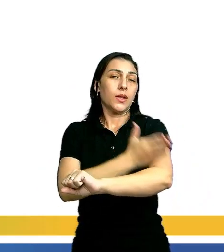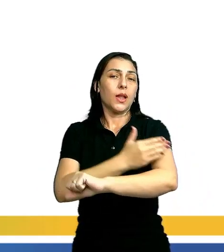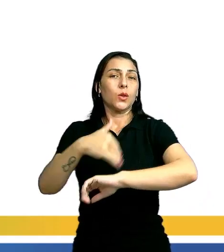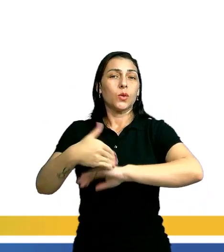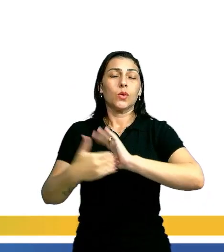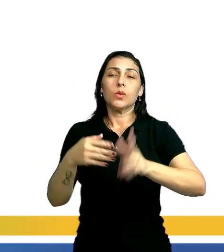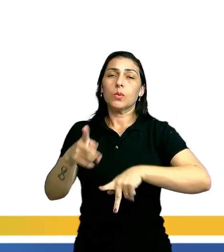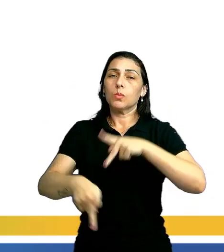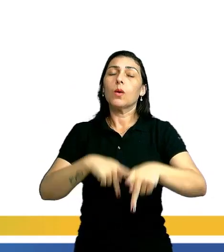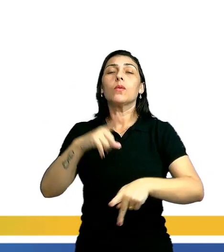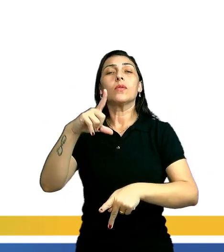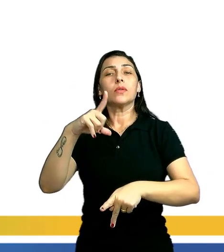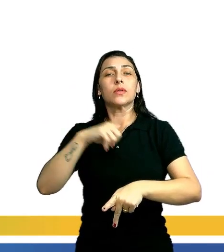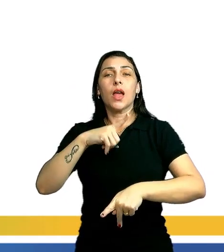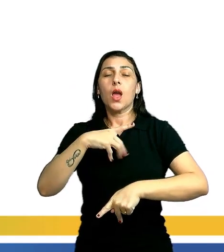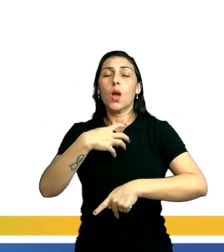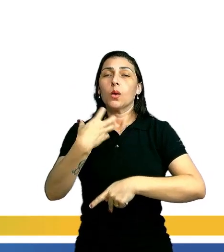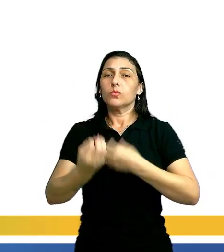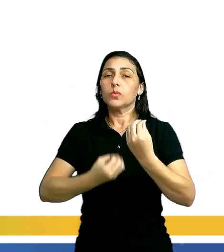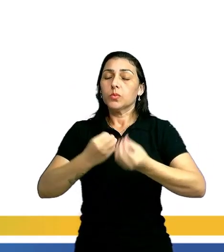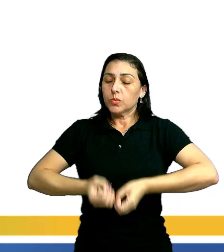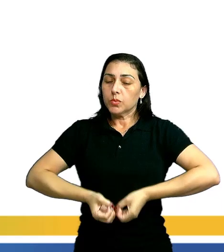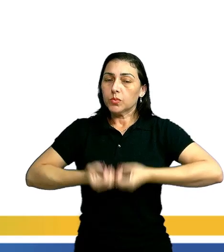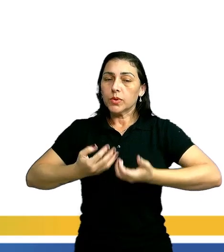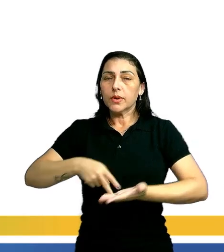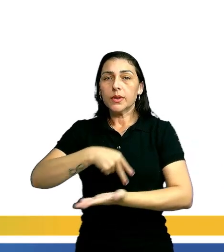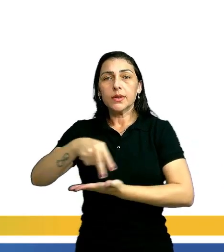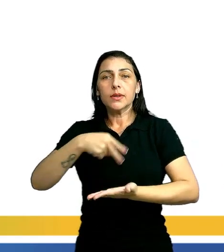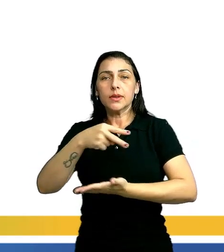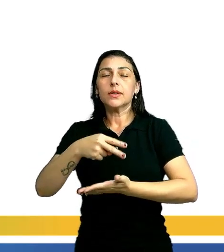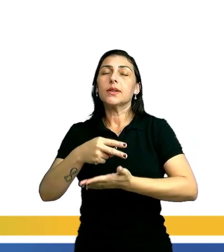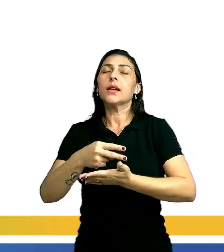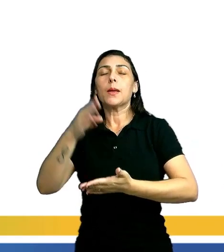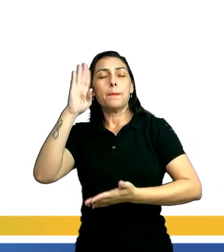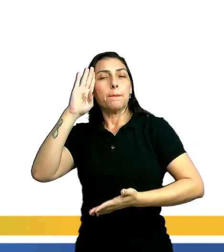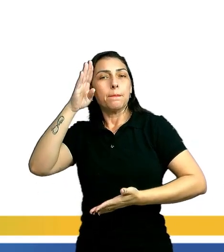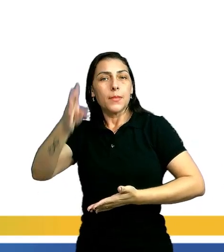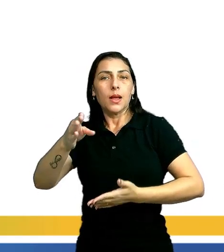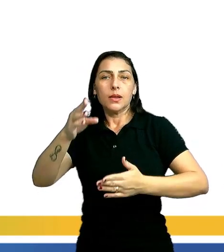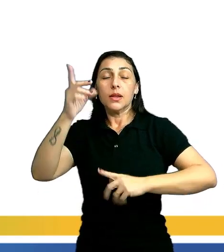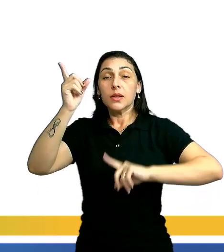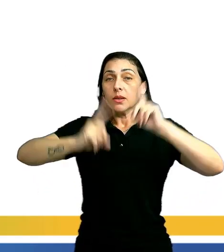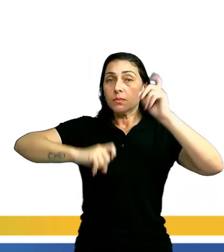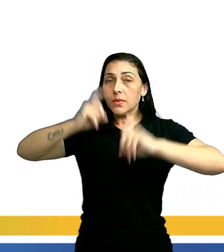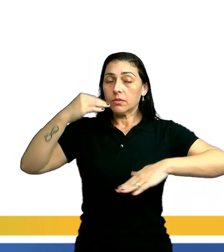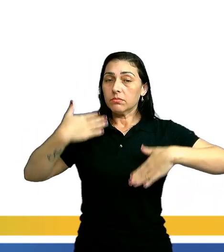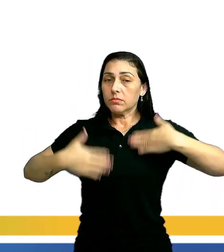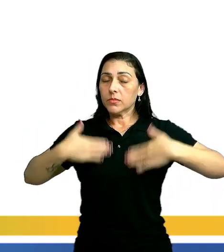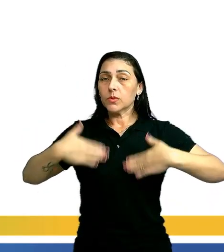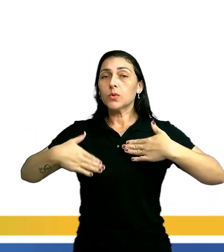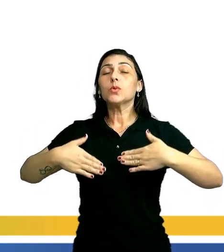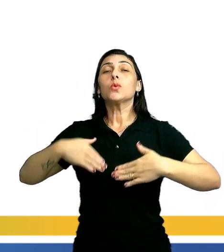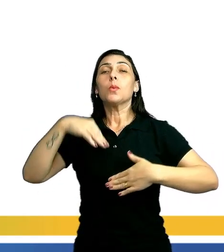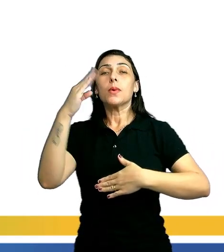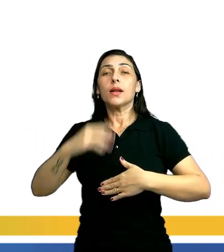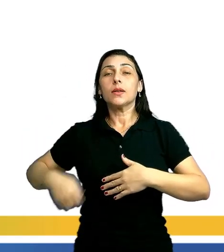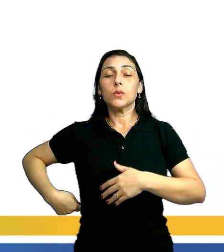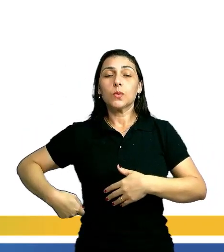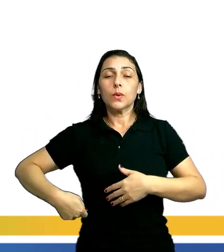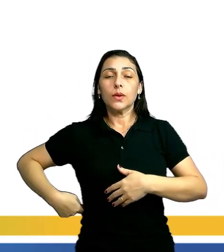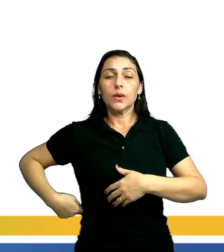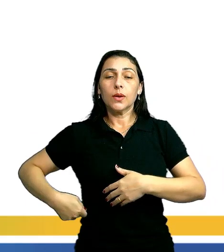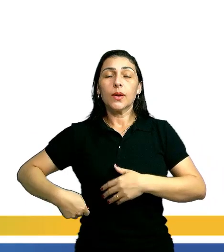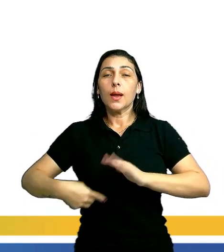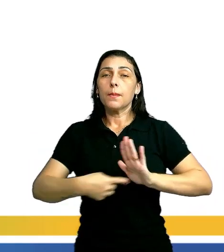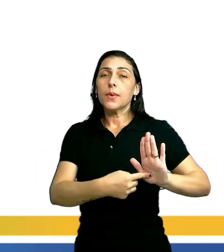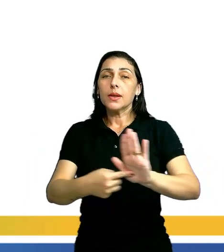povos possuem formas de se expressar e a dança é fruto dessa expressão. No Brasil, as quadrilhas são danças que